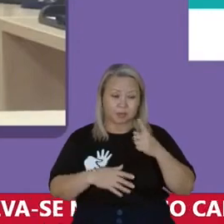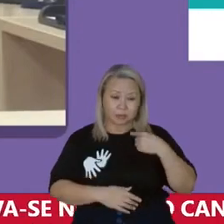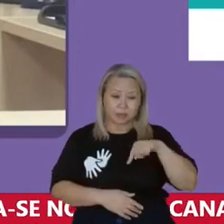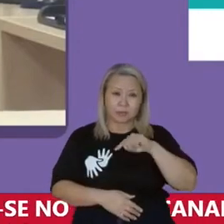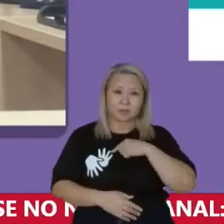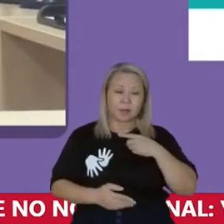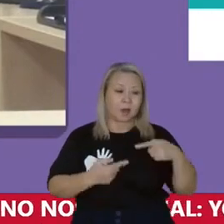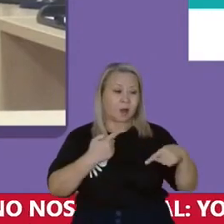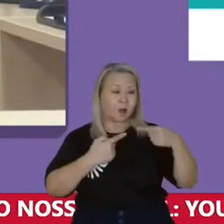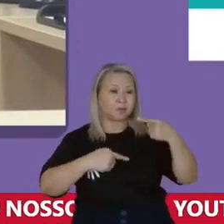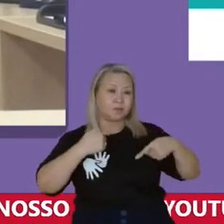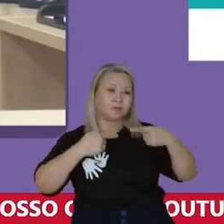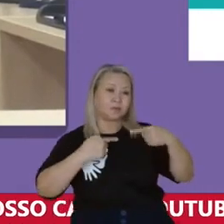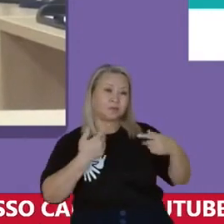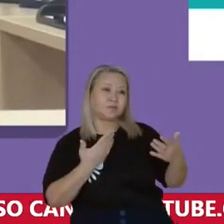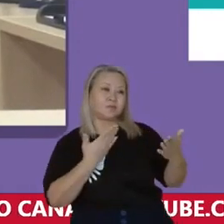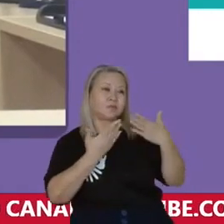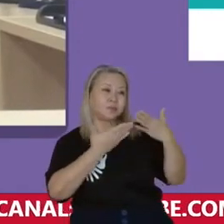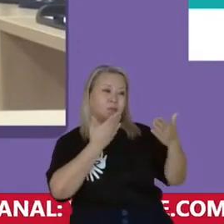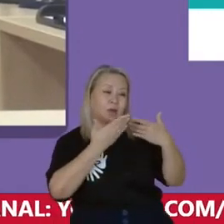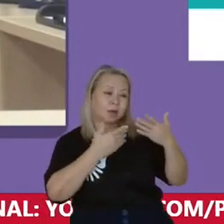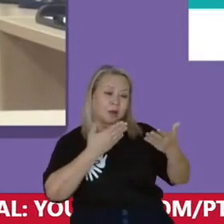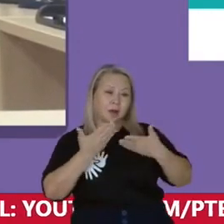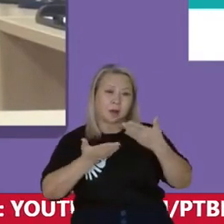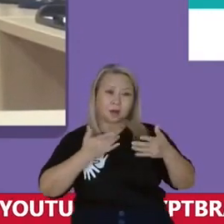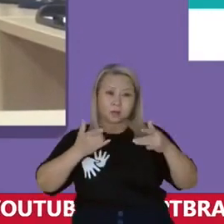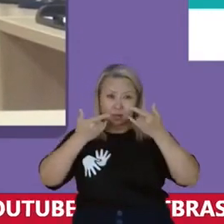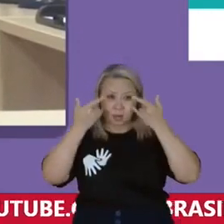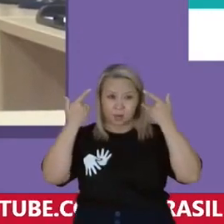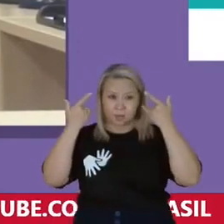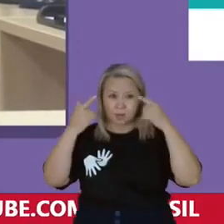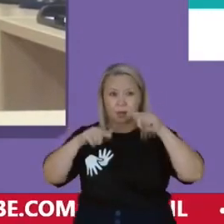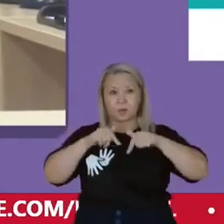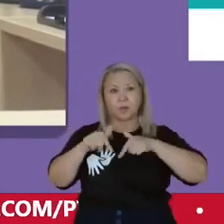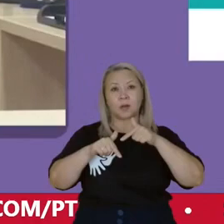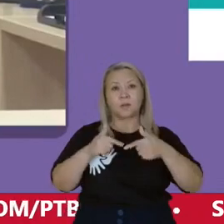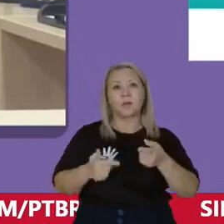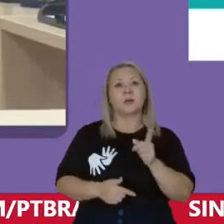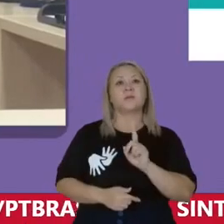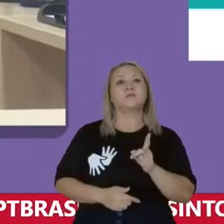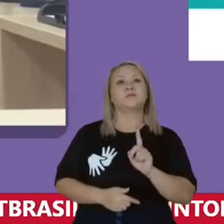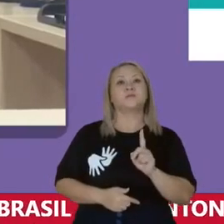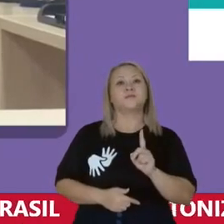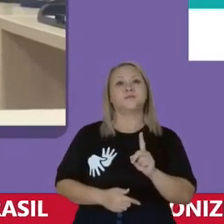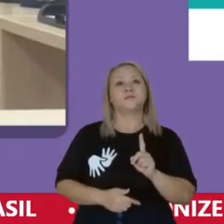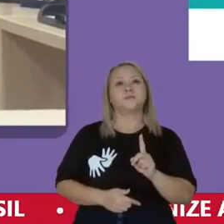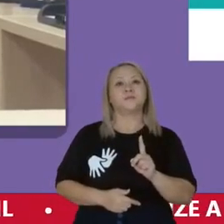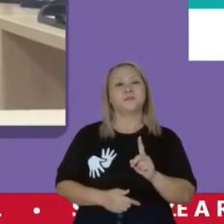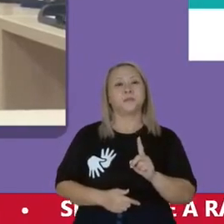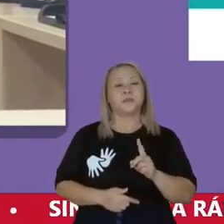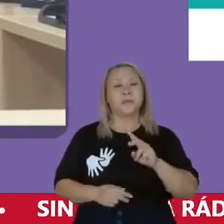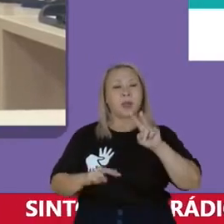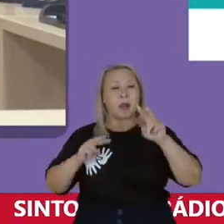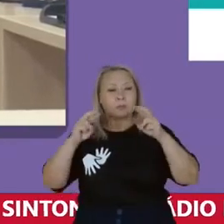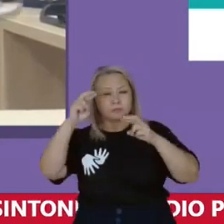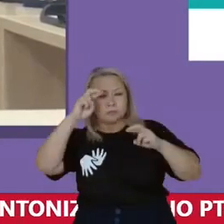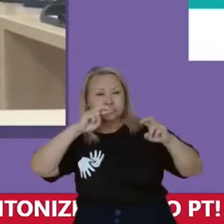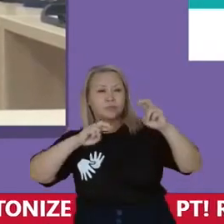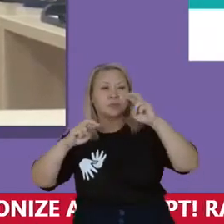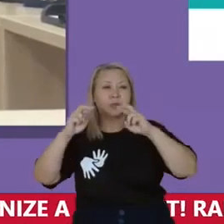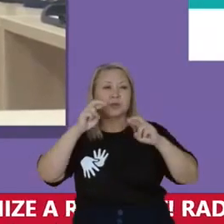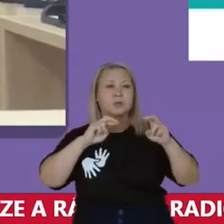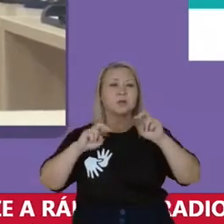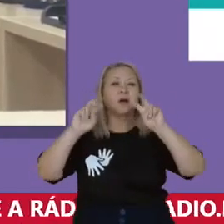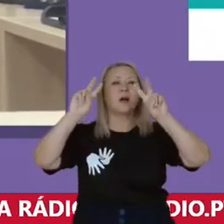discutimos a questão da relação do capital e do trabalho E não visualizamos